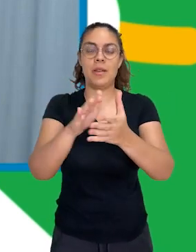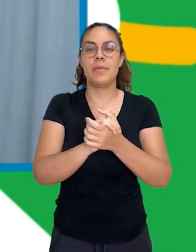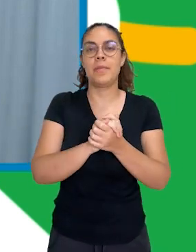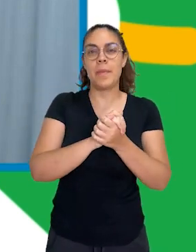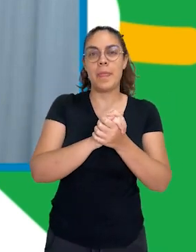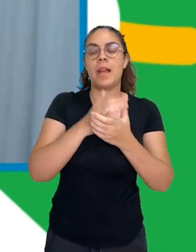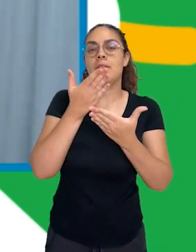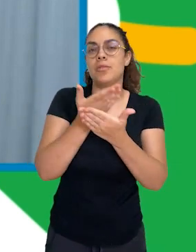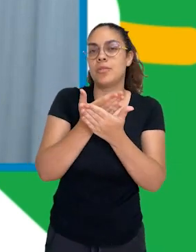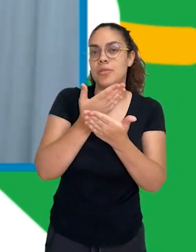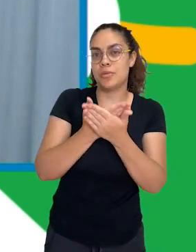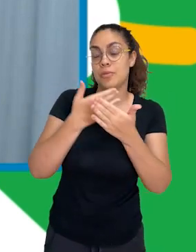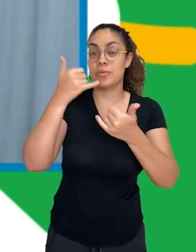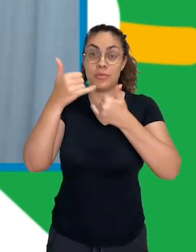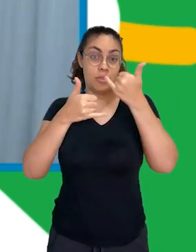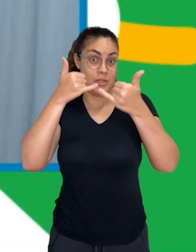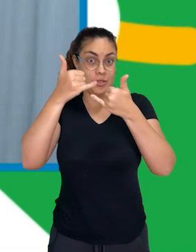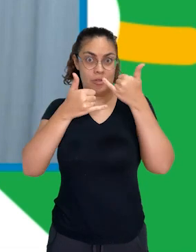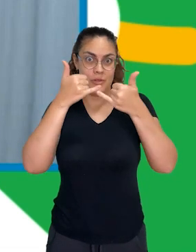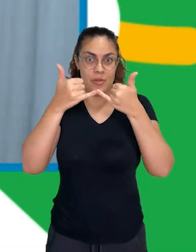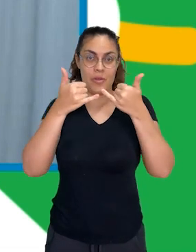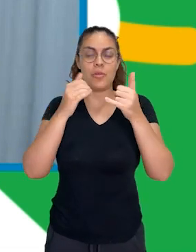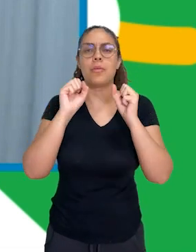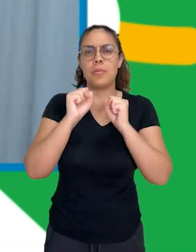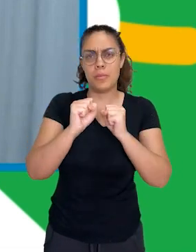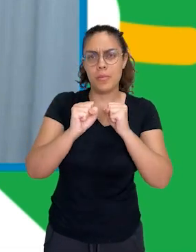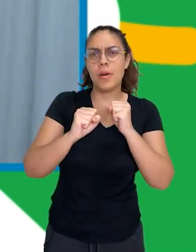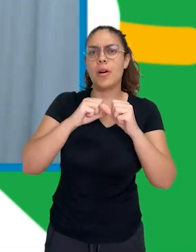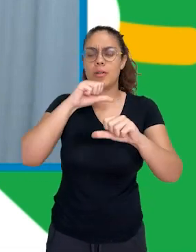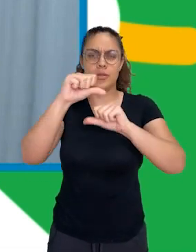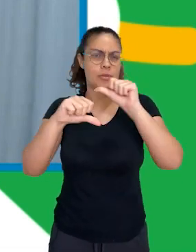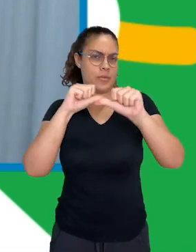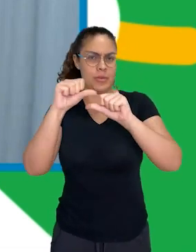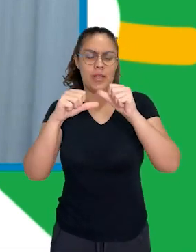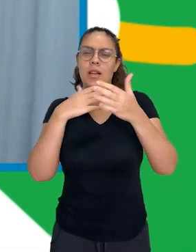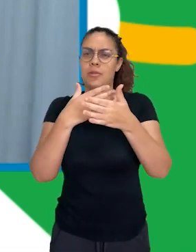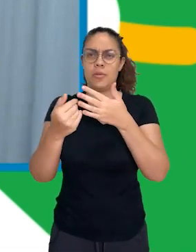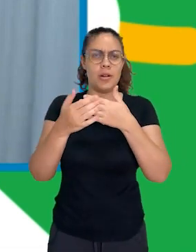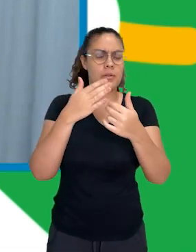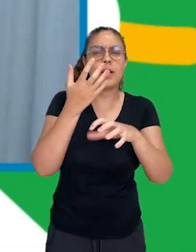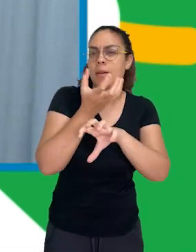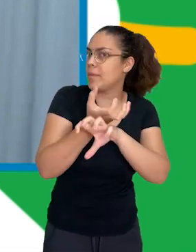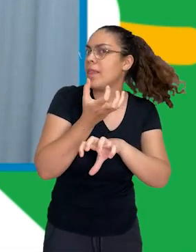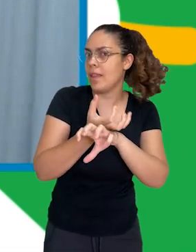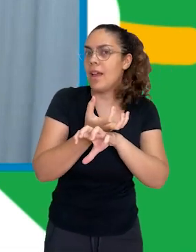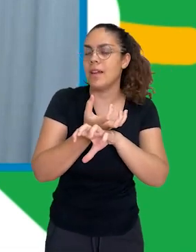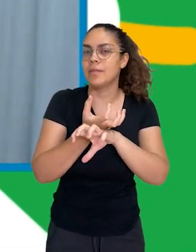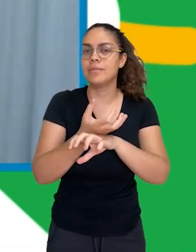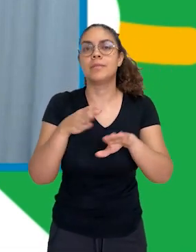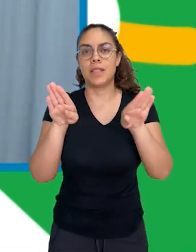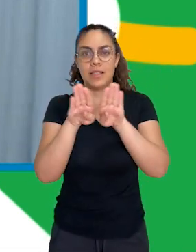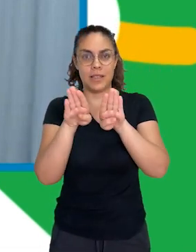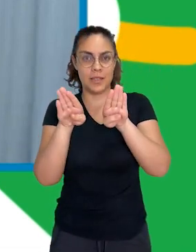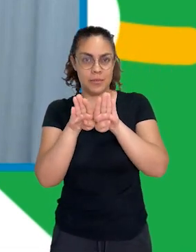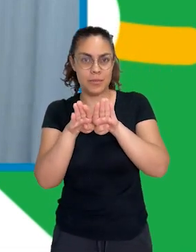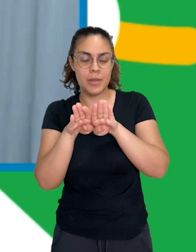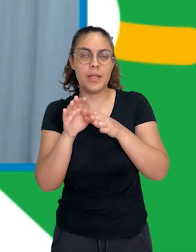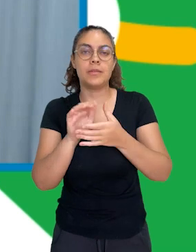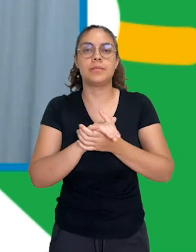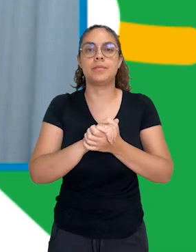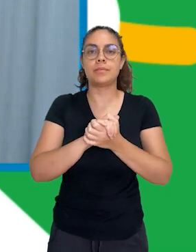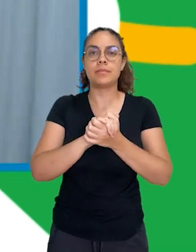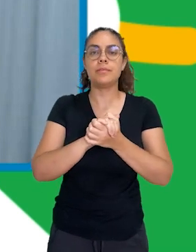gamificada que pode ser adaptada a qualquer área do conhecimento ou segmento que você atue. Além dos aspectos